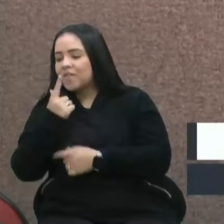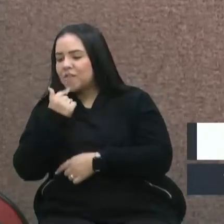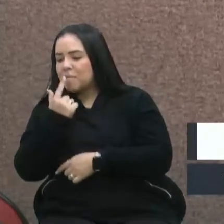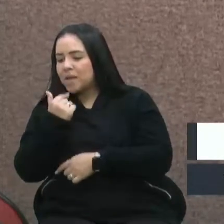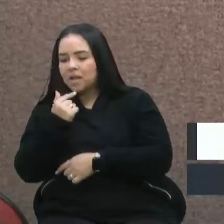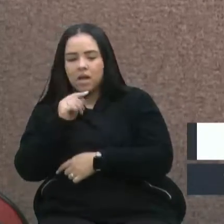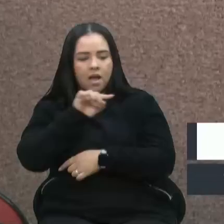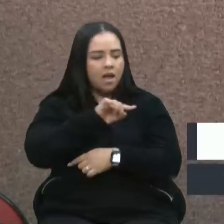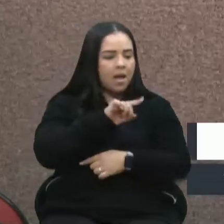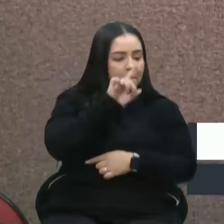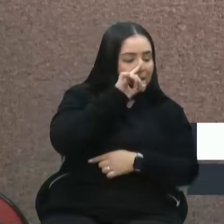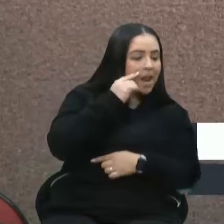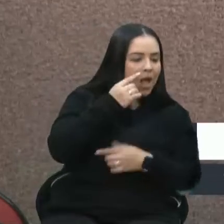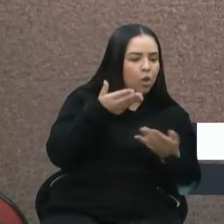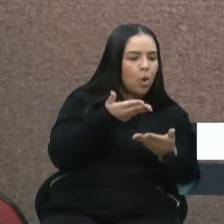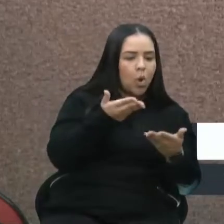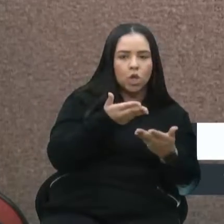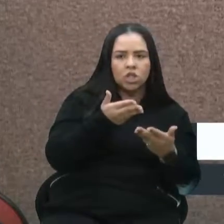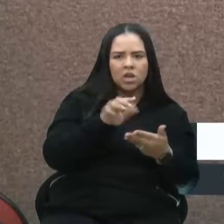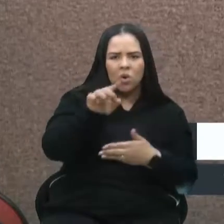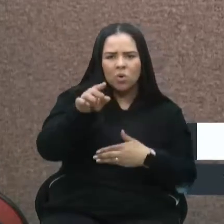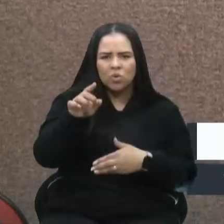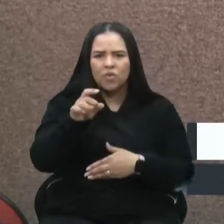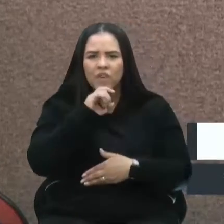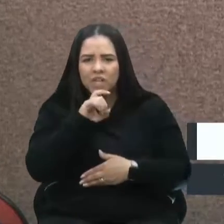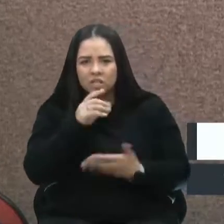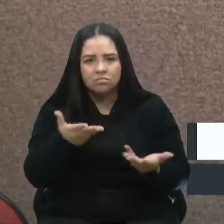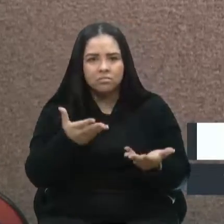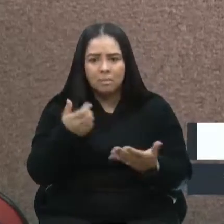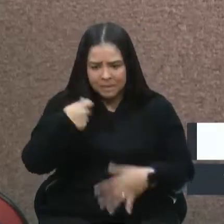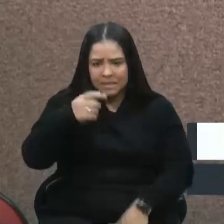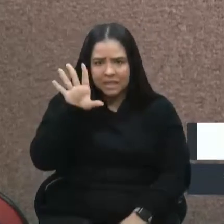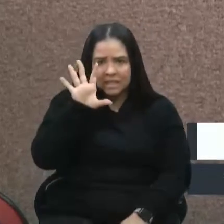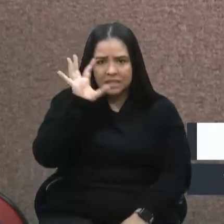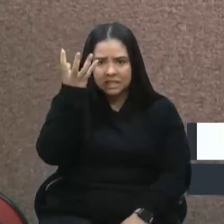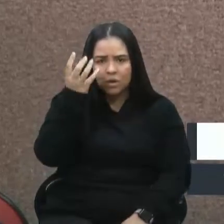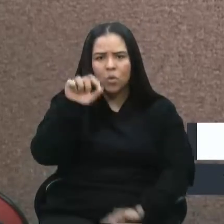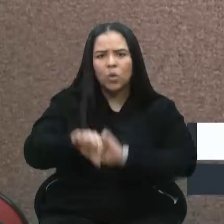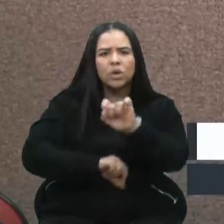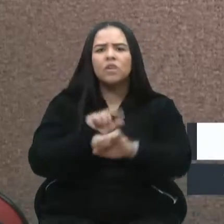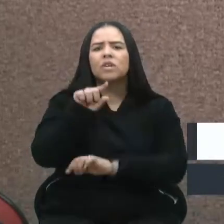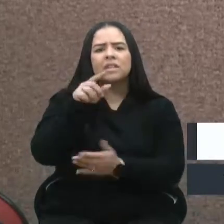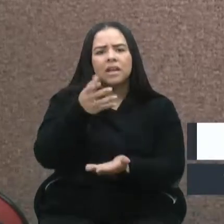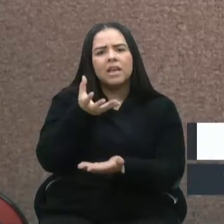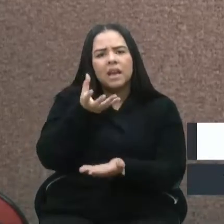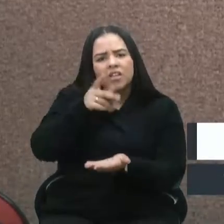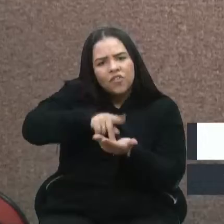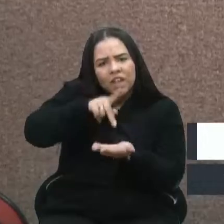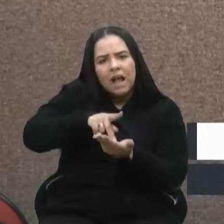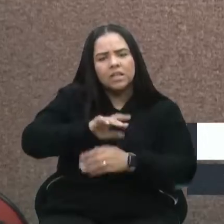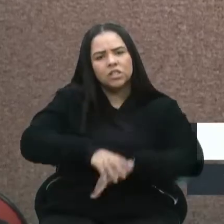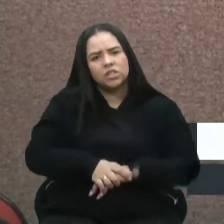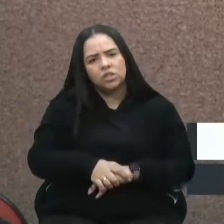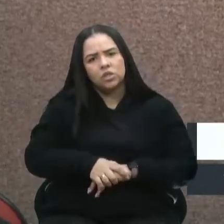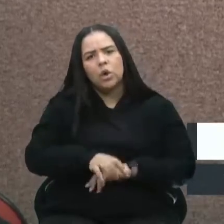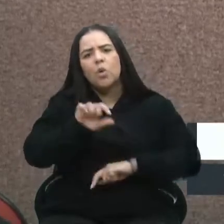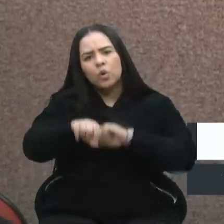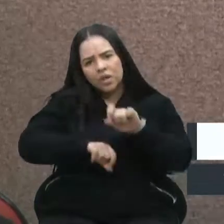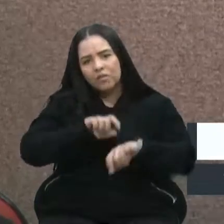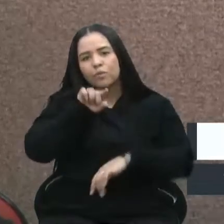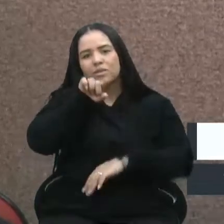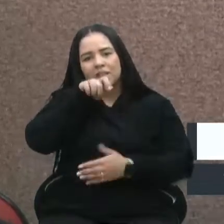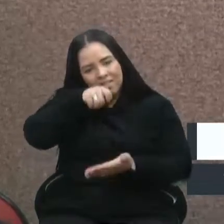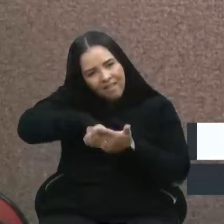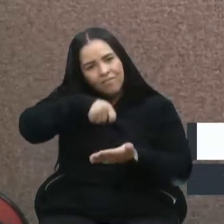amarelo, no outro dia gosta de verde. Então te decide o que realmente você quer. O que realmente você defende? É,